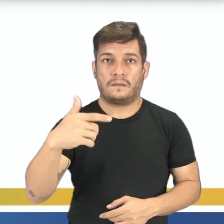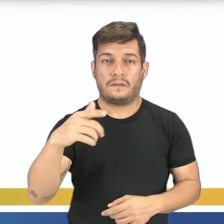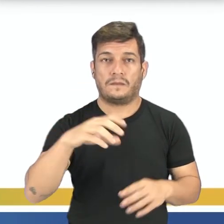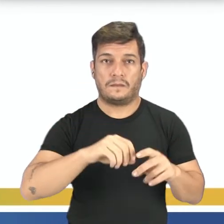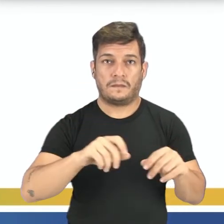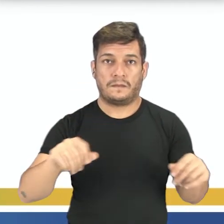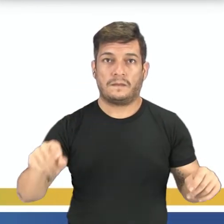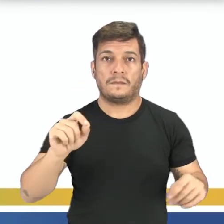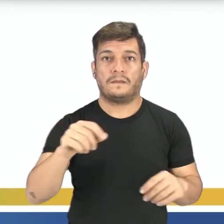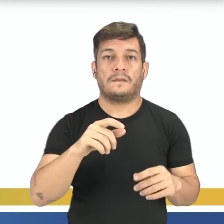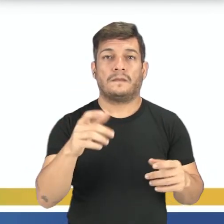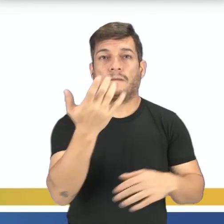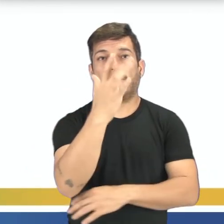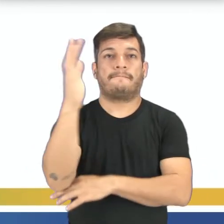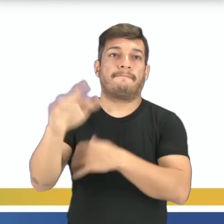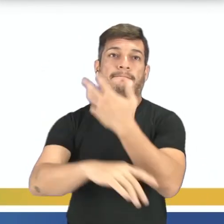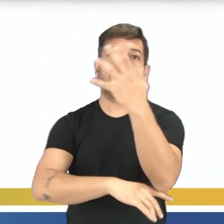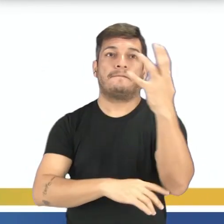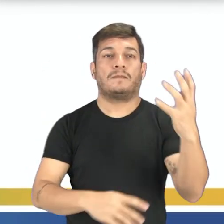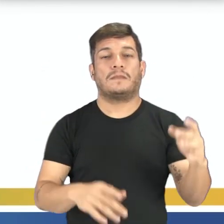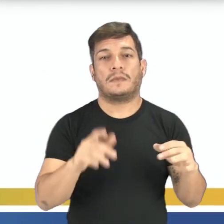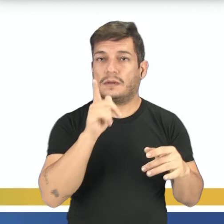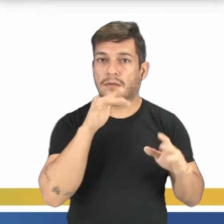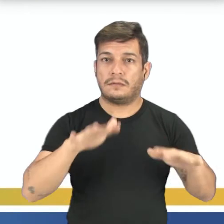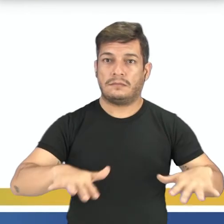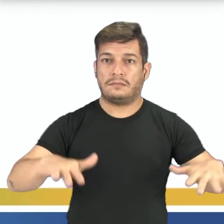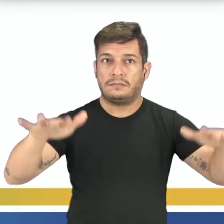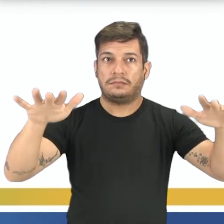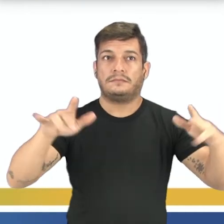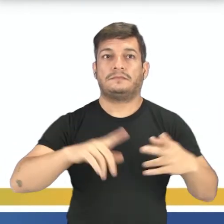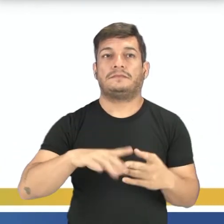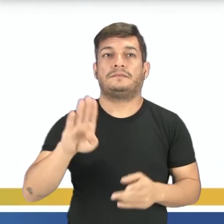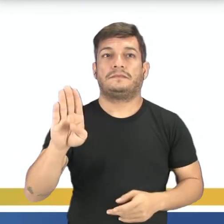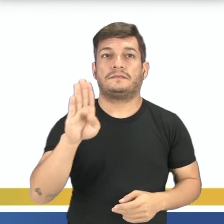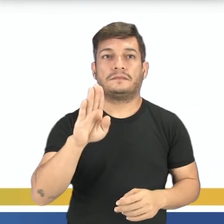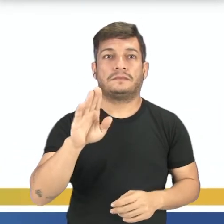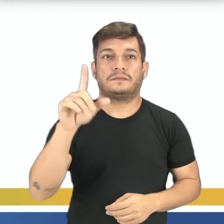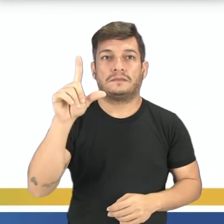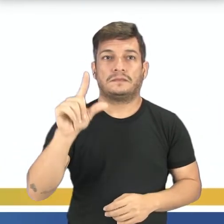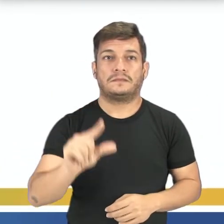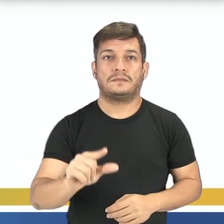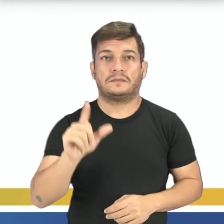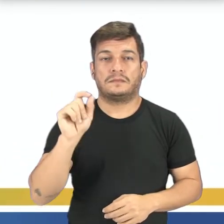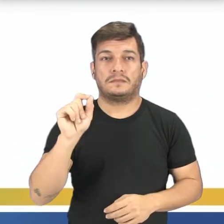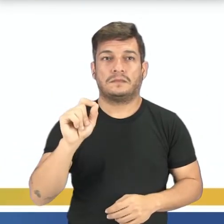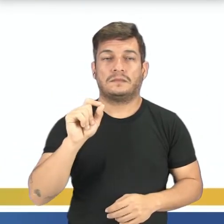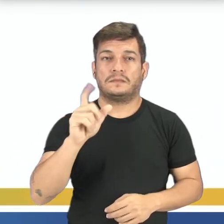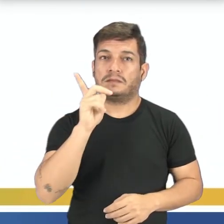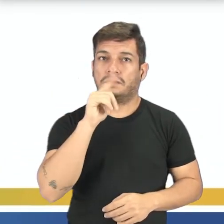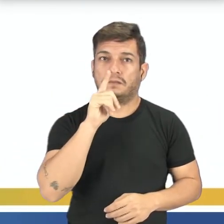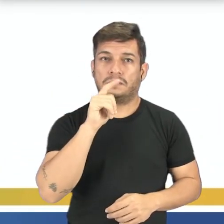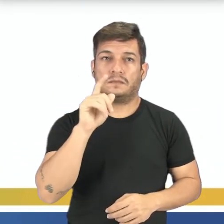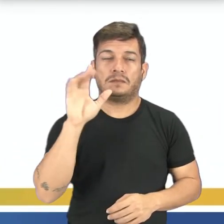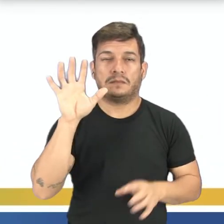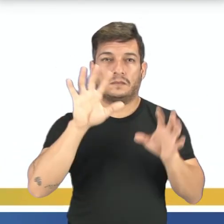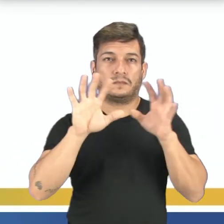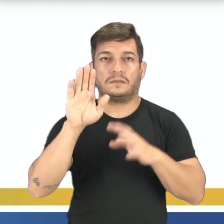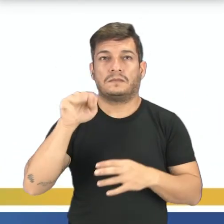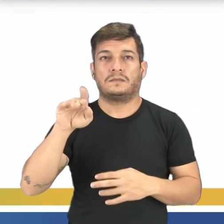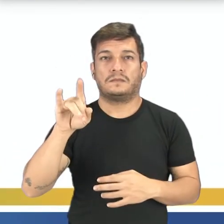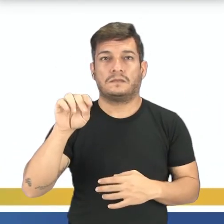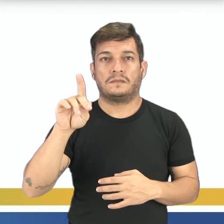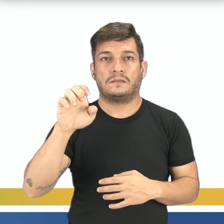a partir das áreas florestais inundadas. Letra B, diminuição da umidade em